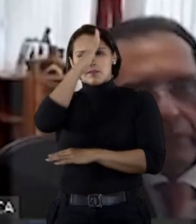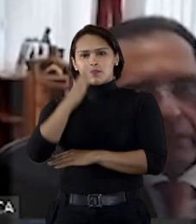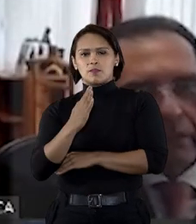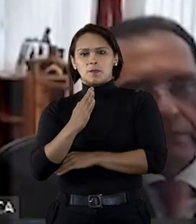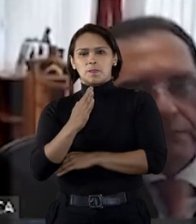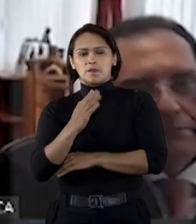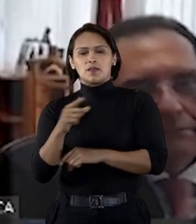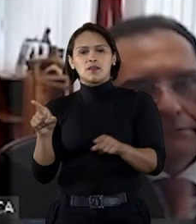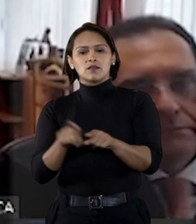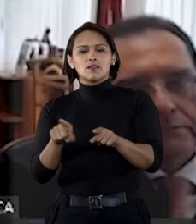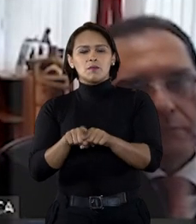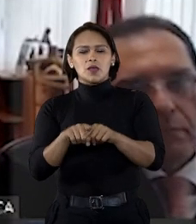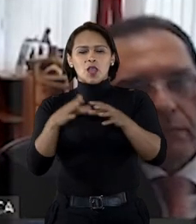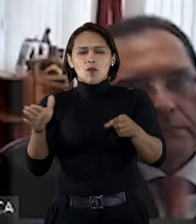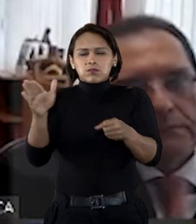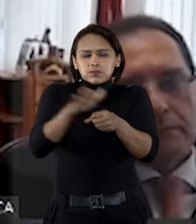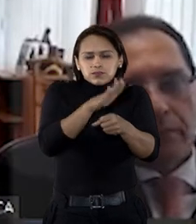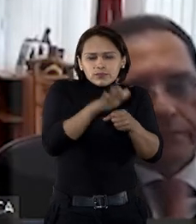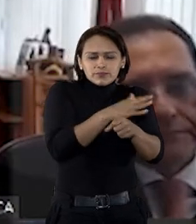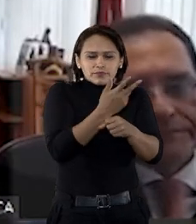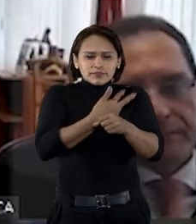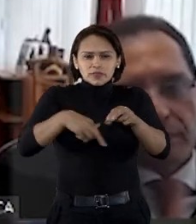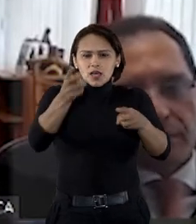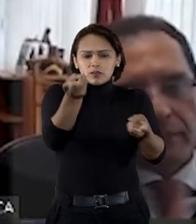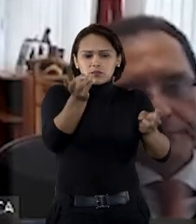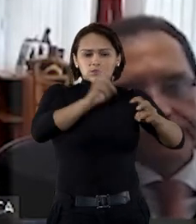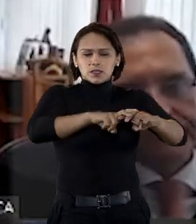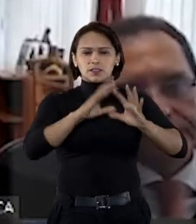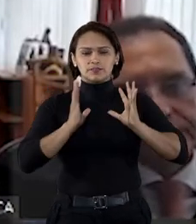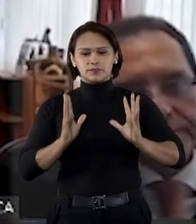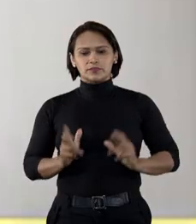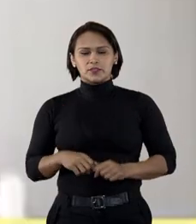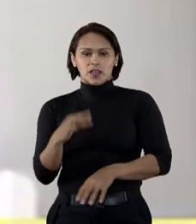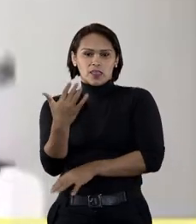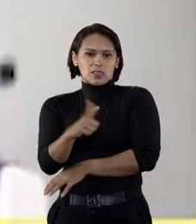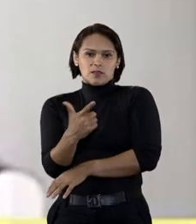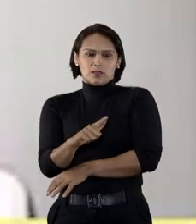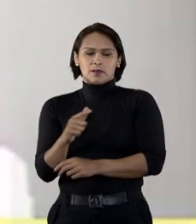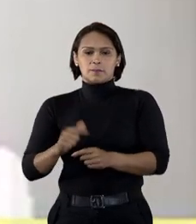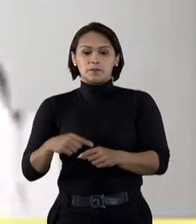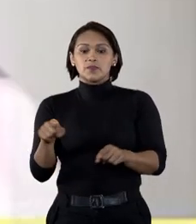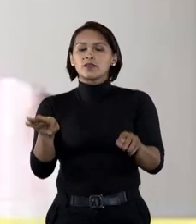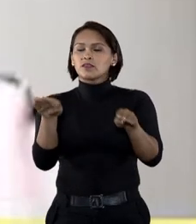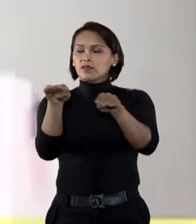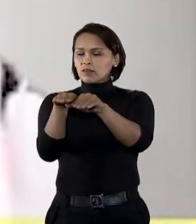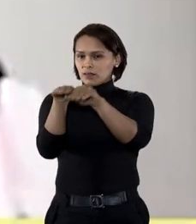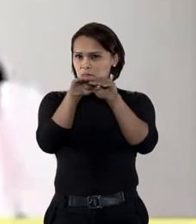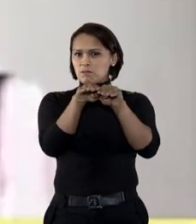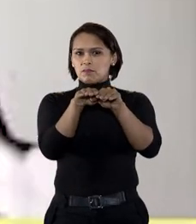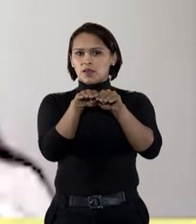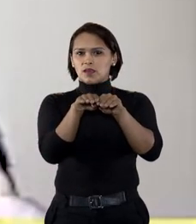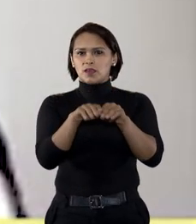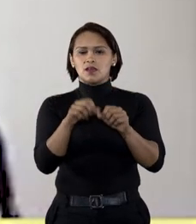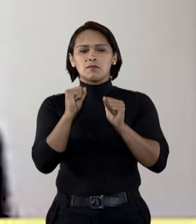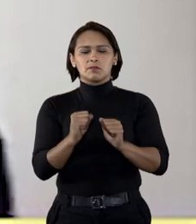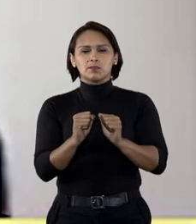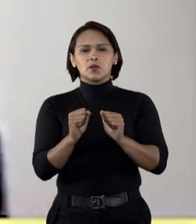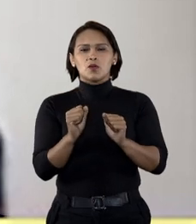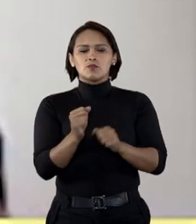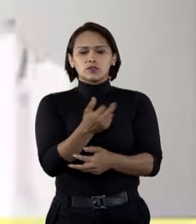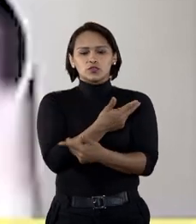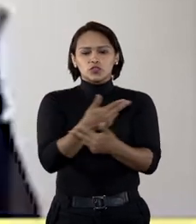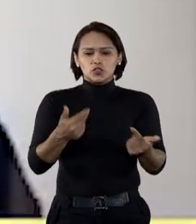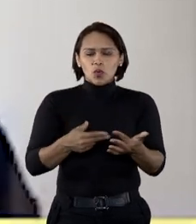em todo o país, assim como a superlotação e a insalubridade dos presídios. O ministro estabeleceu ainda que nos casos em que houve a